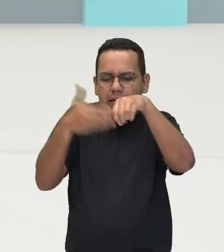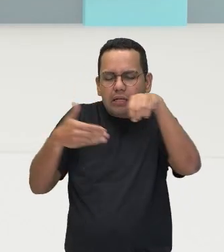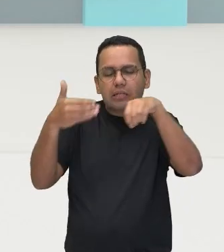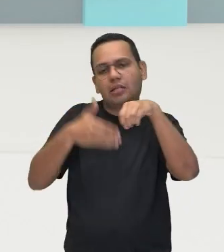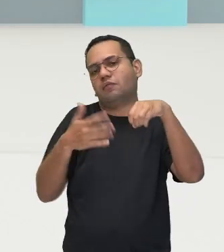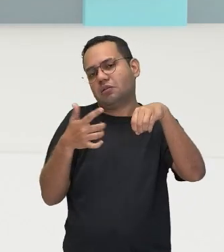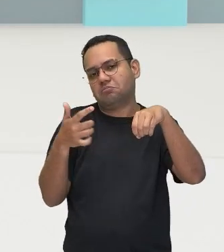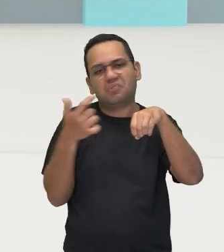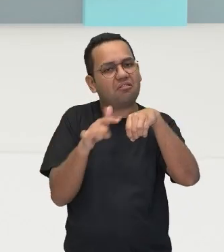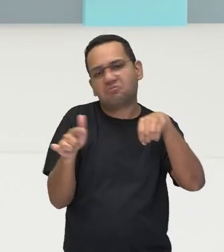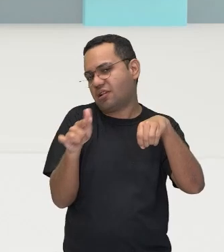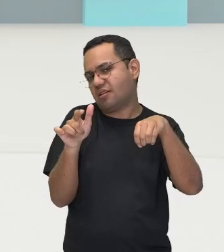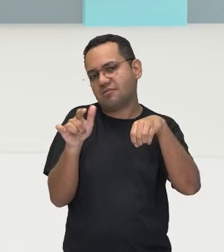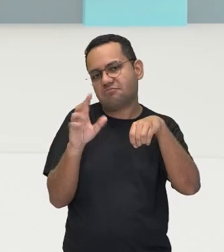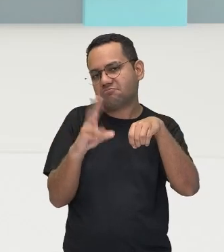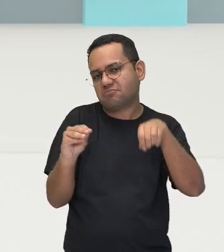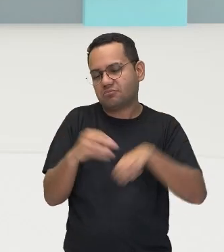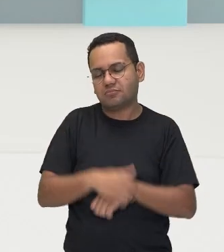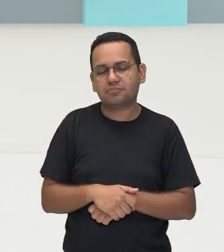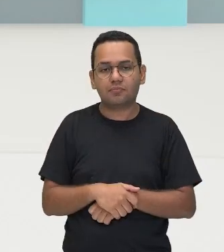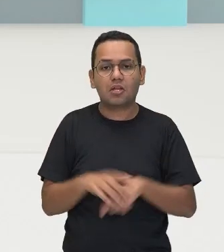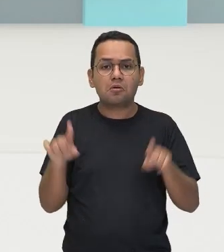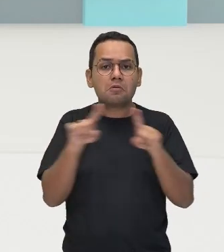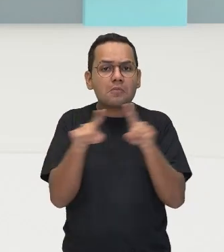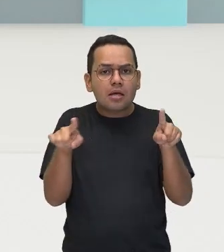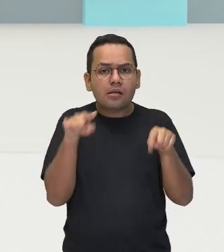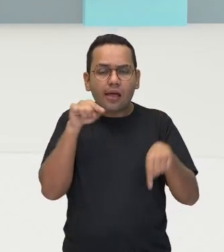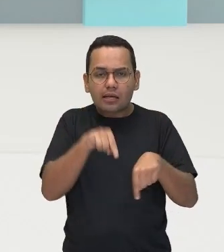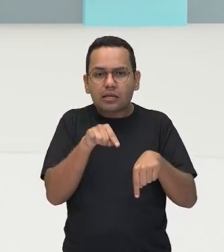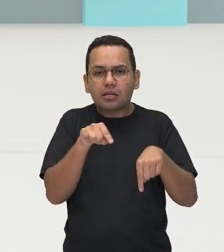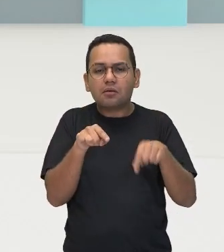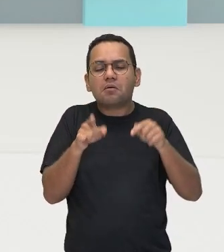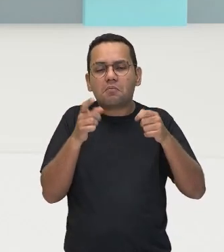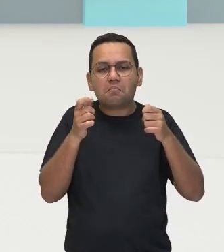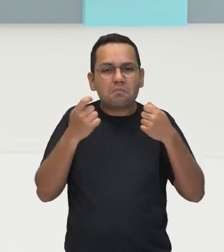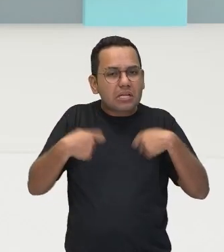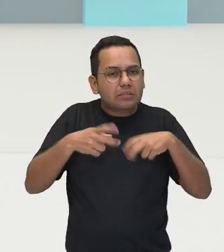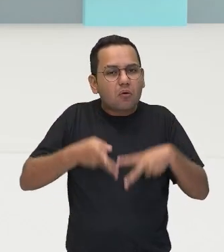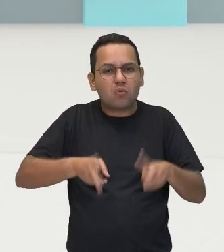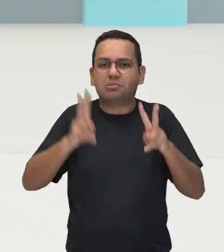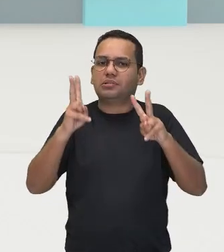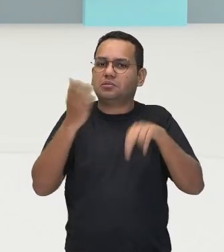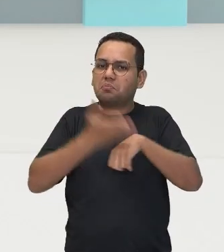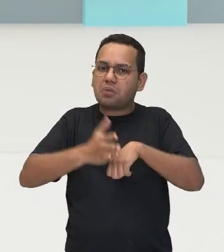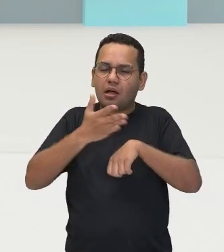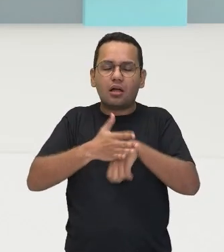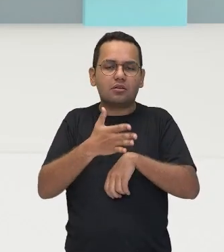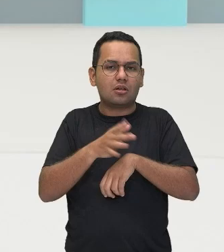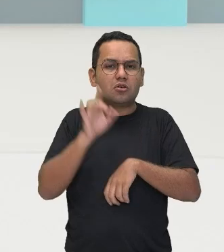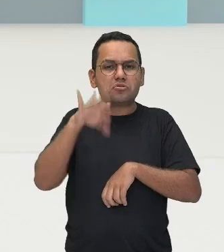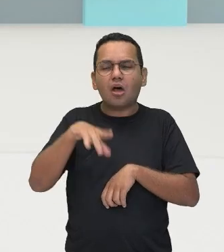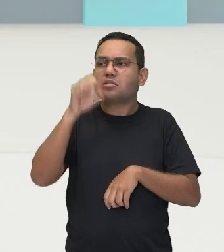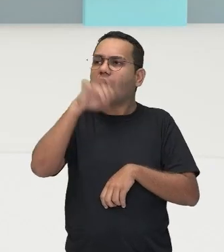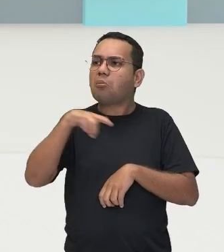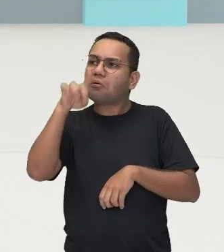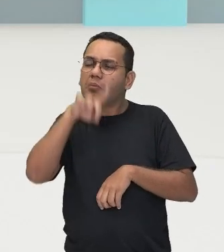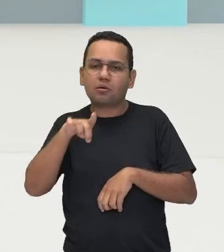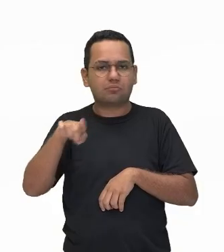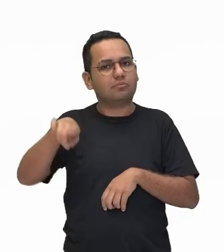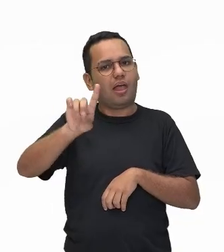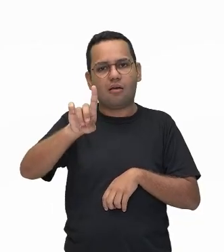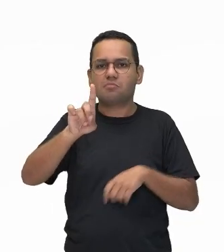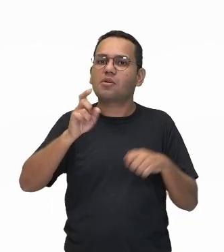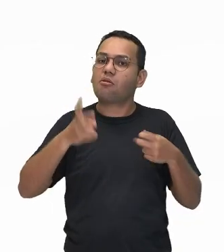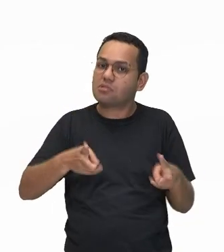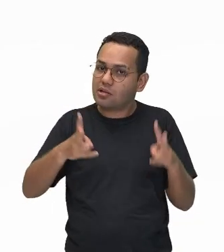Mas tem que ser constante. Não adianta só final de semana, ok? E nós temos aí mais